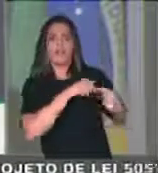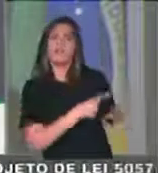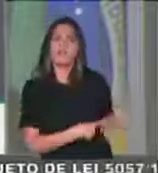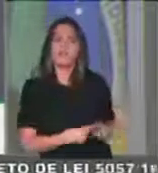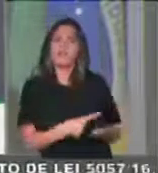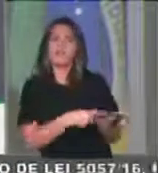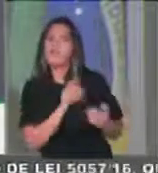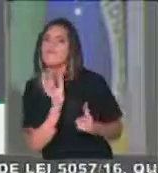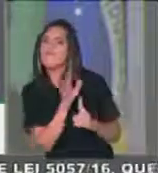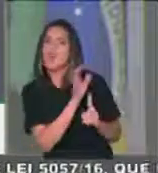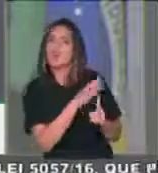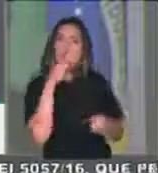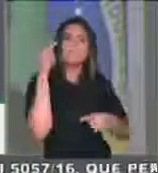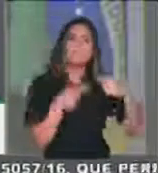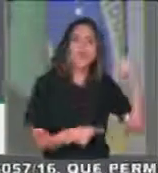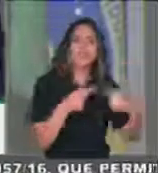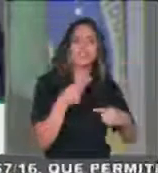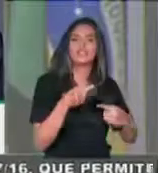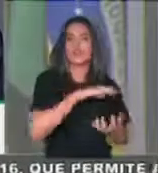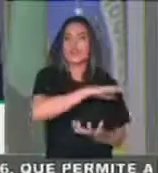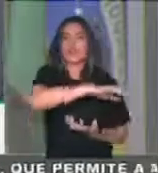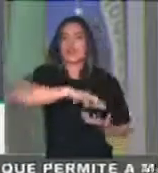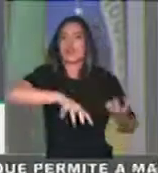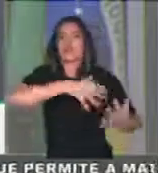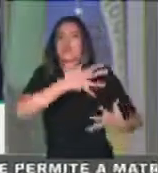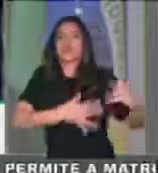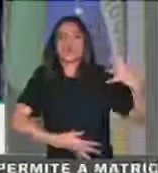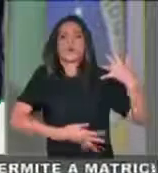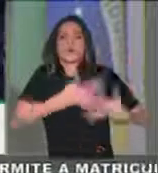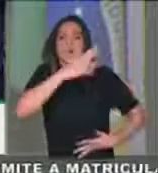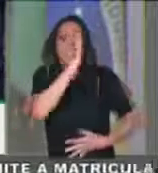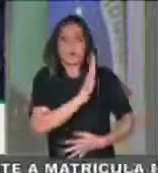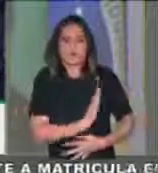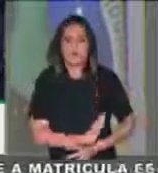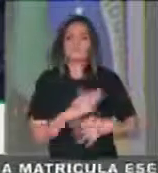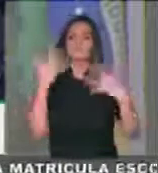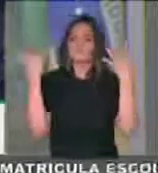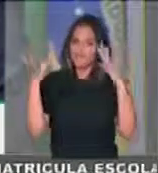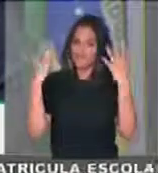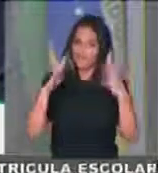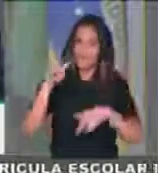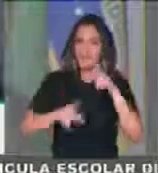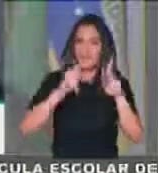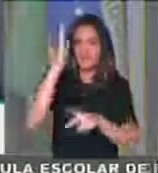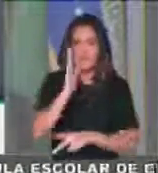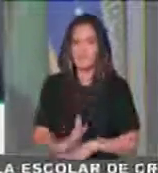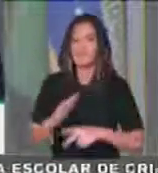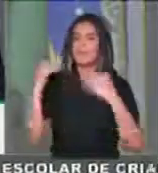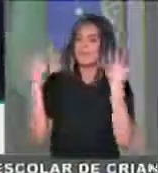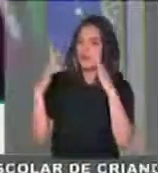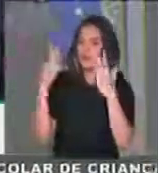parasse o país. Parabéns Brasil, parabéns Bolsonaro, estamos no caminho certo.